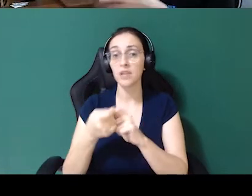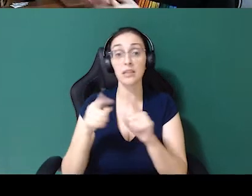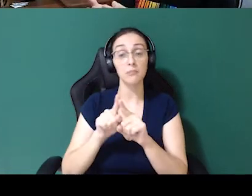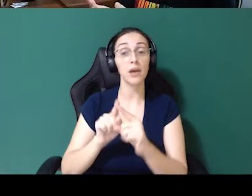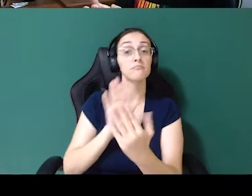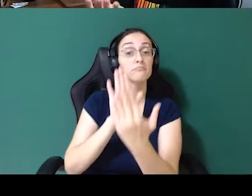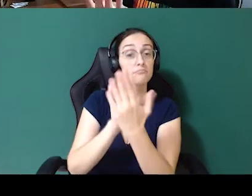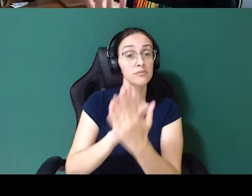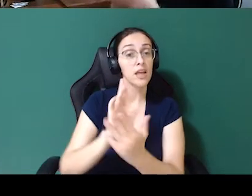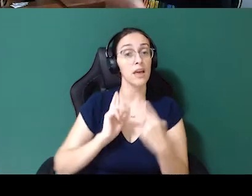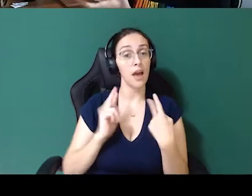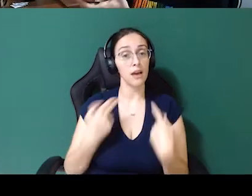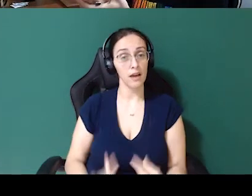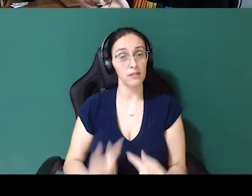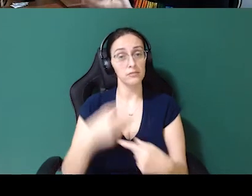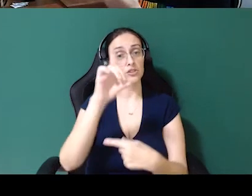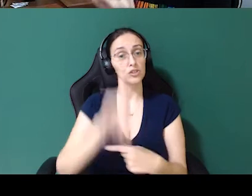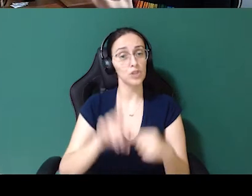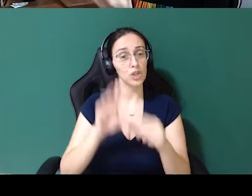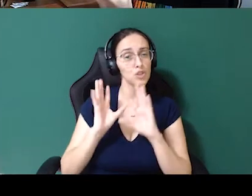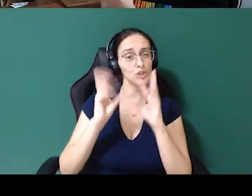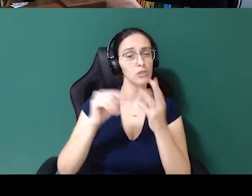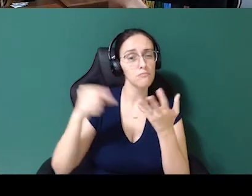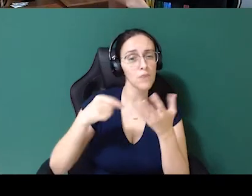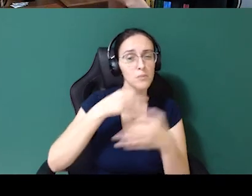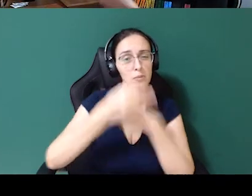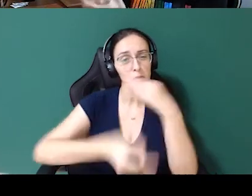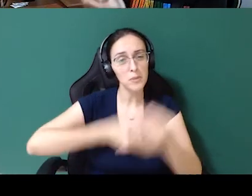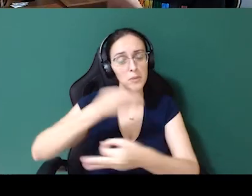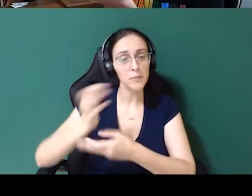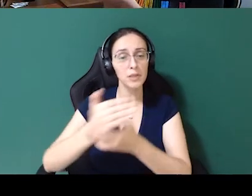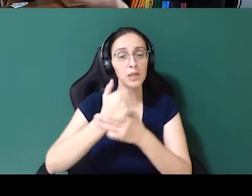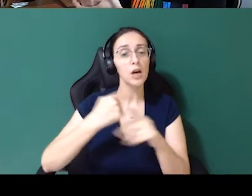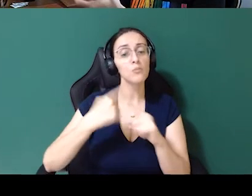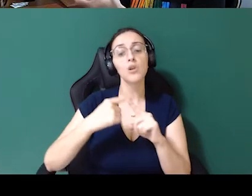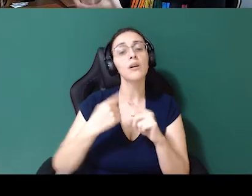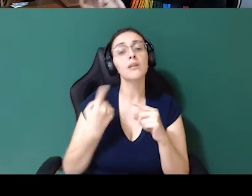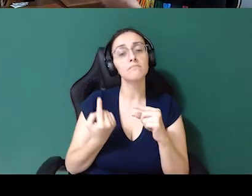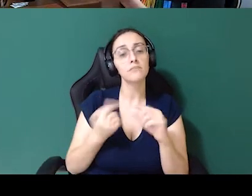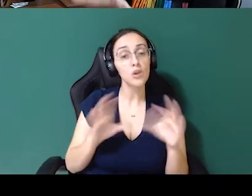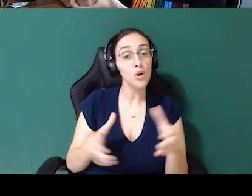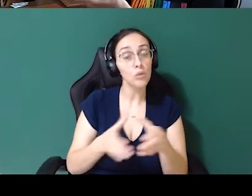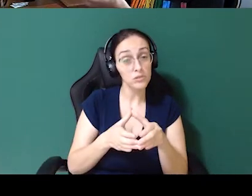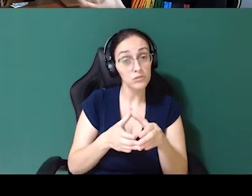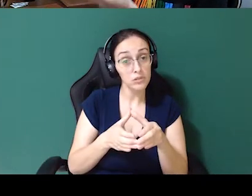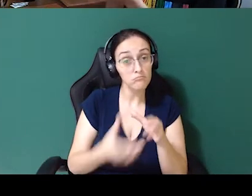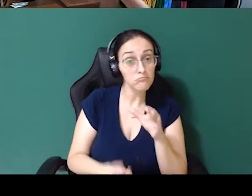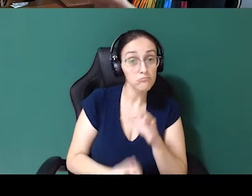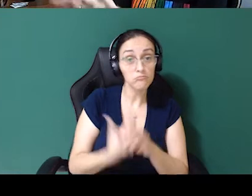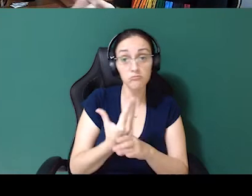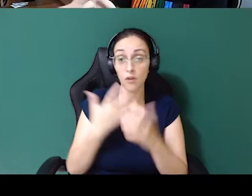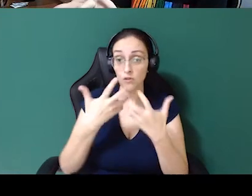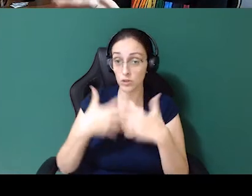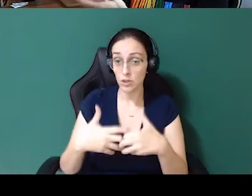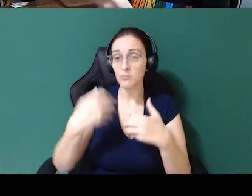e para a diretoria esses argumentos todos. Por quê? O comitê, para funcionar, ele tem que ter voz, ele tem que ter uma